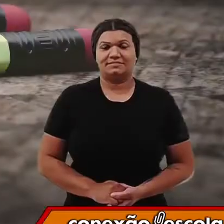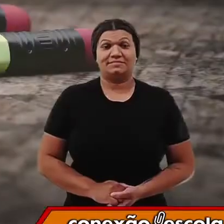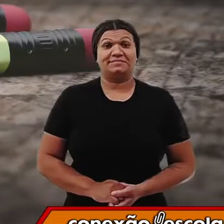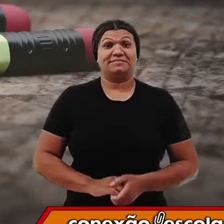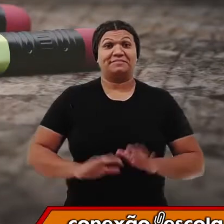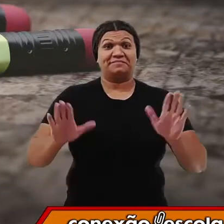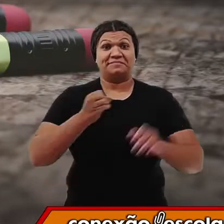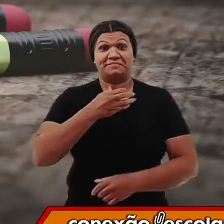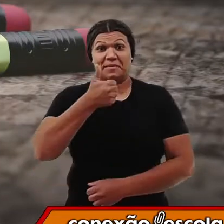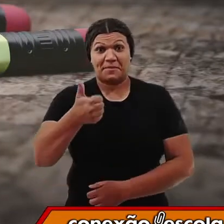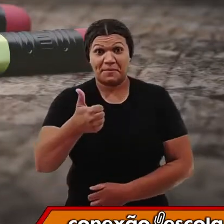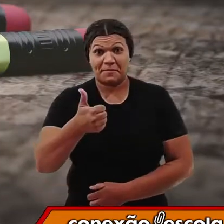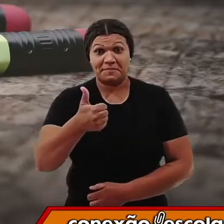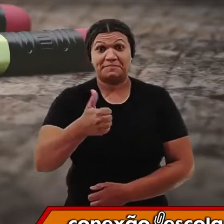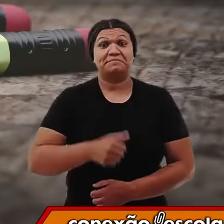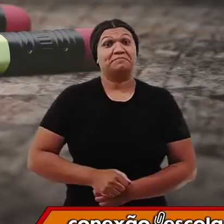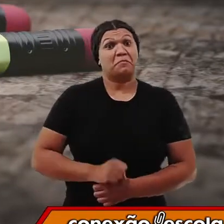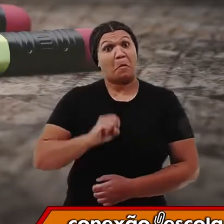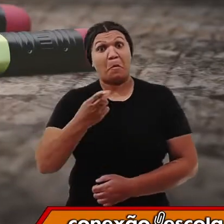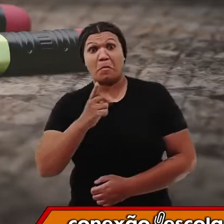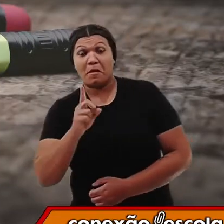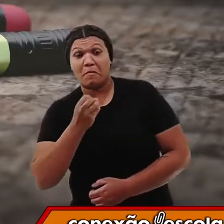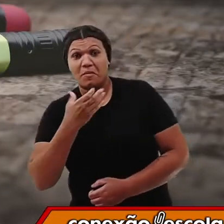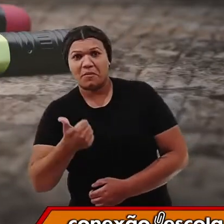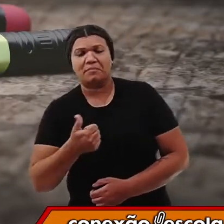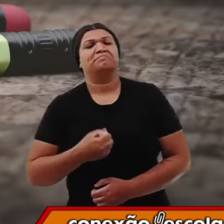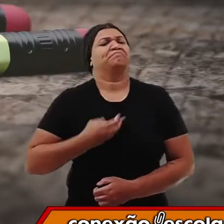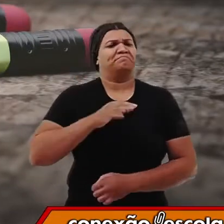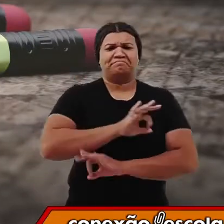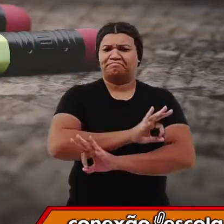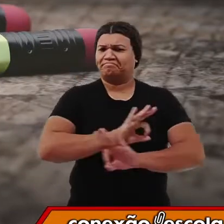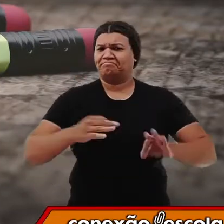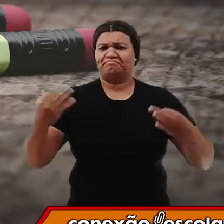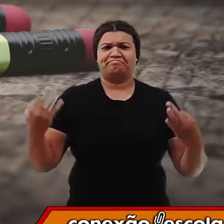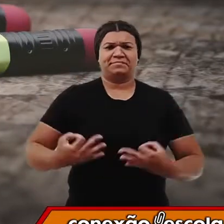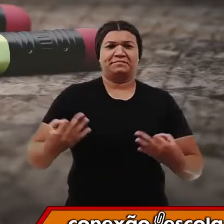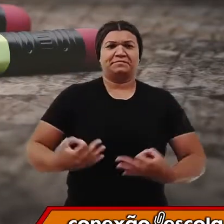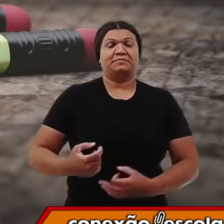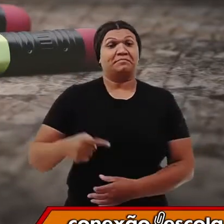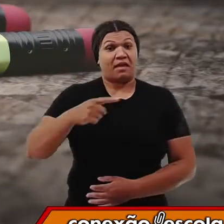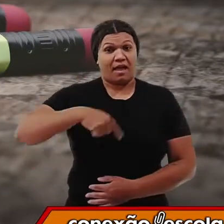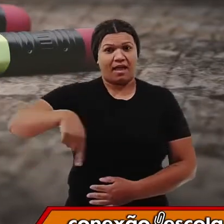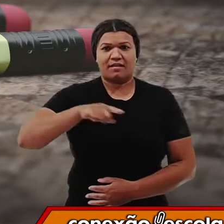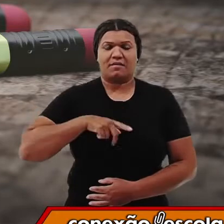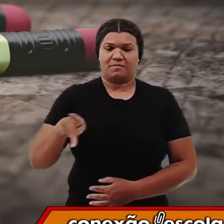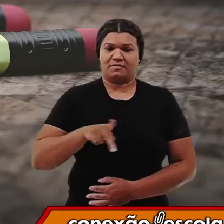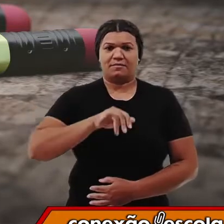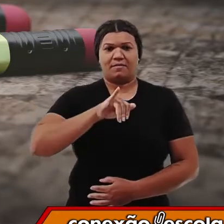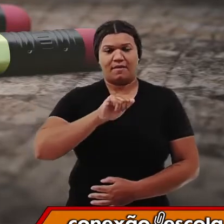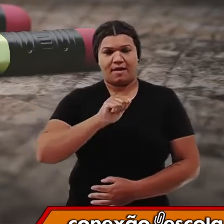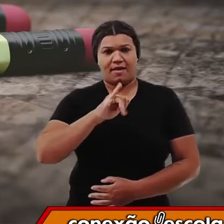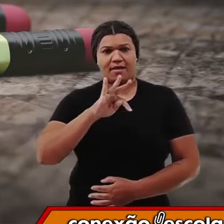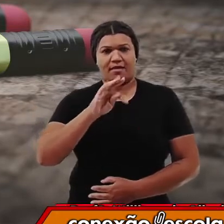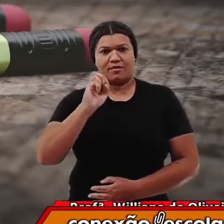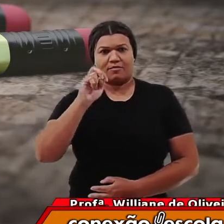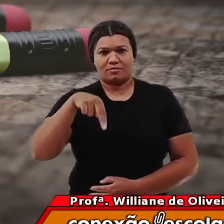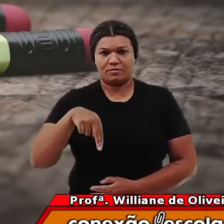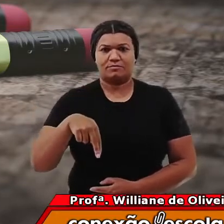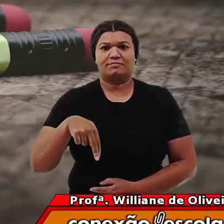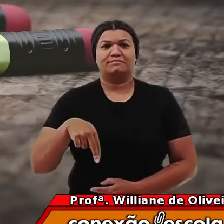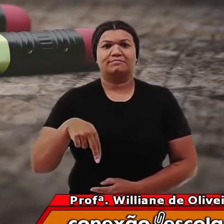Fala aí, meus melhores! Bão ou não bão? Bão demais da conta, uai! Por aqui, professor Ailton Domingos da Voz,